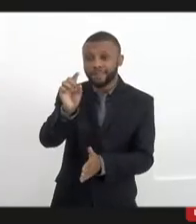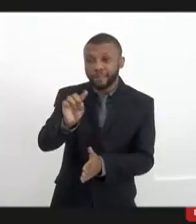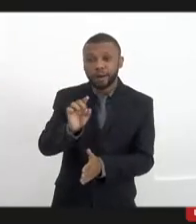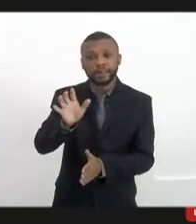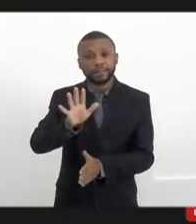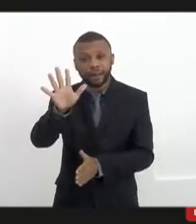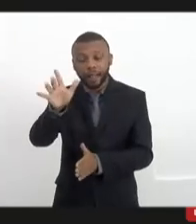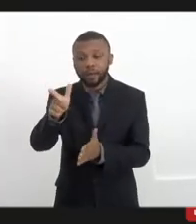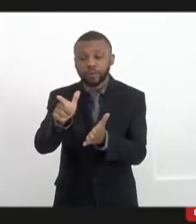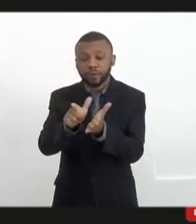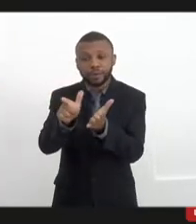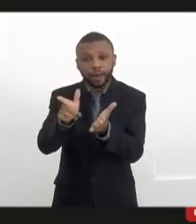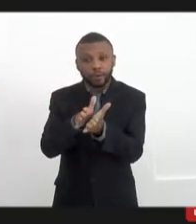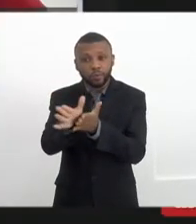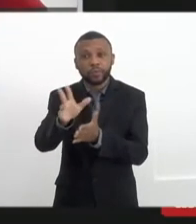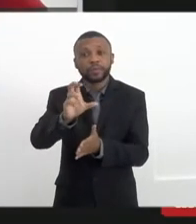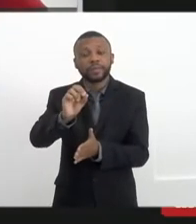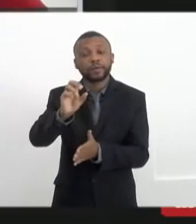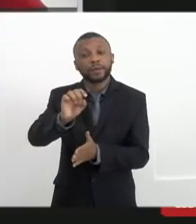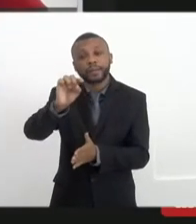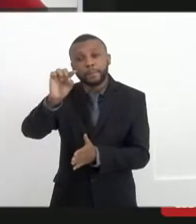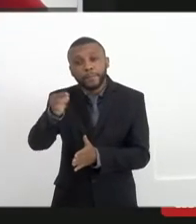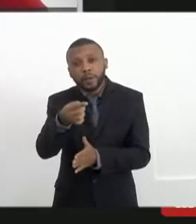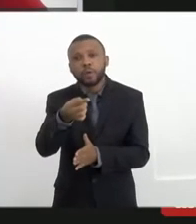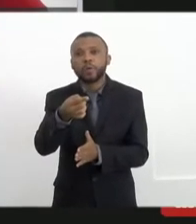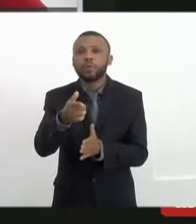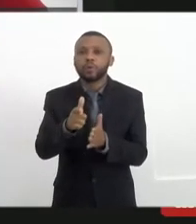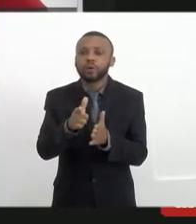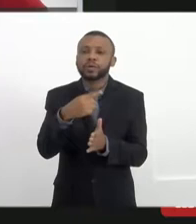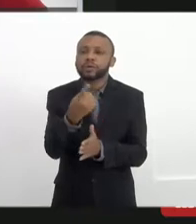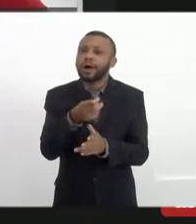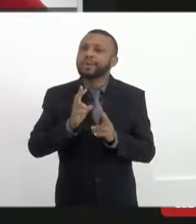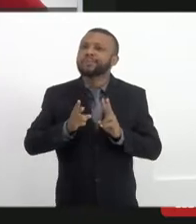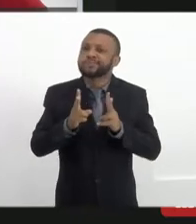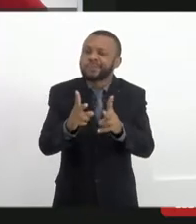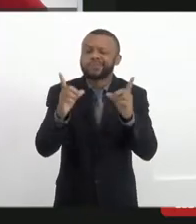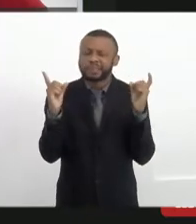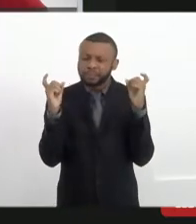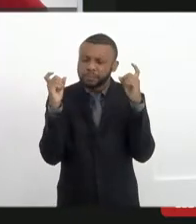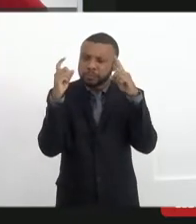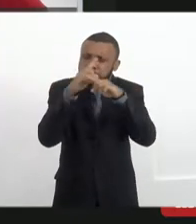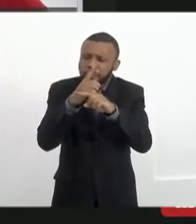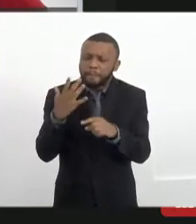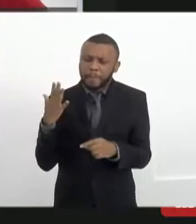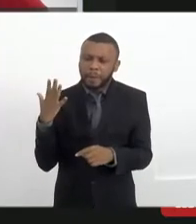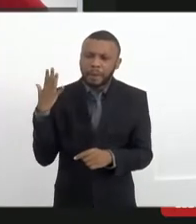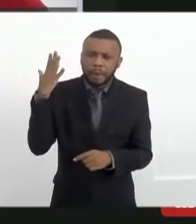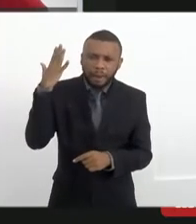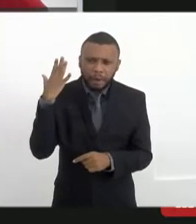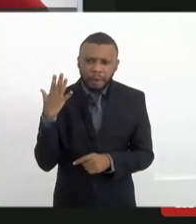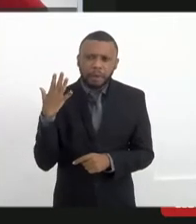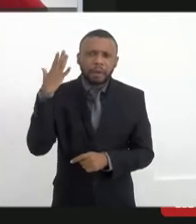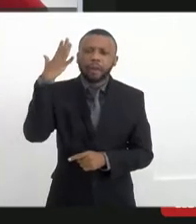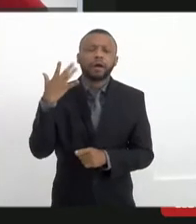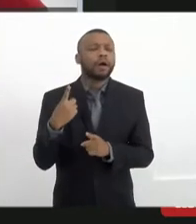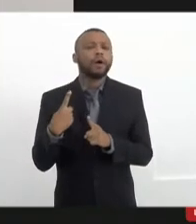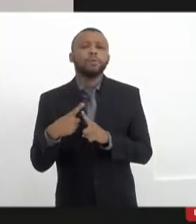50 mil exemplares, que nós mantemos com muita dificuldade. Digo muita dificuldade porque,